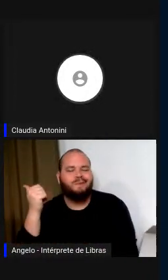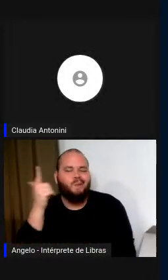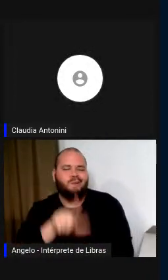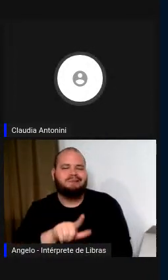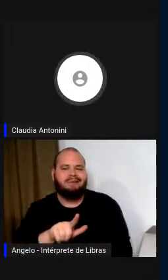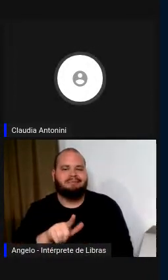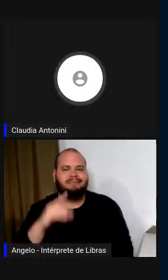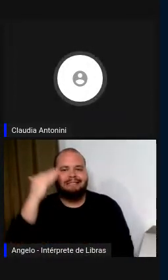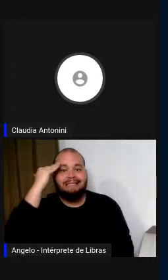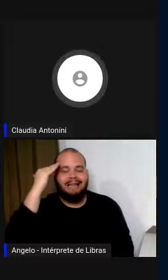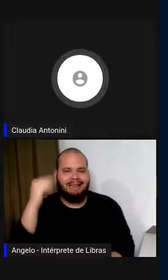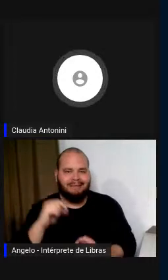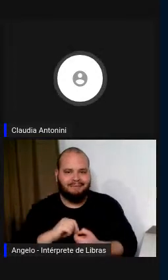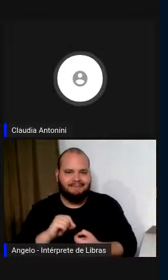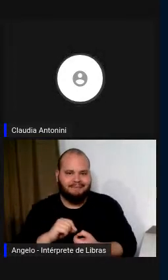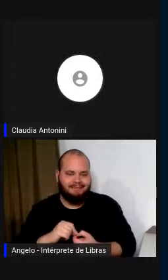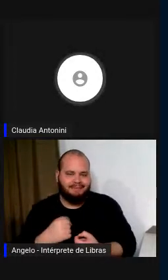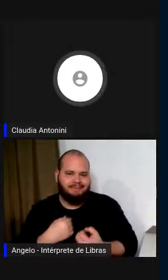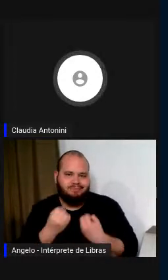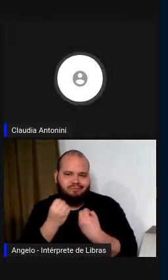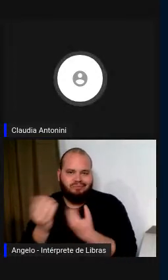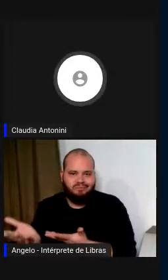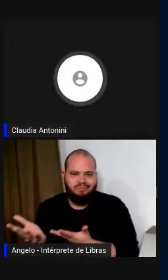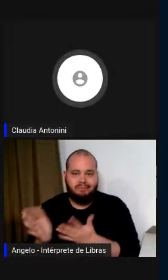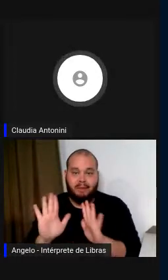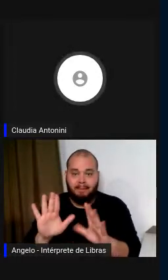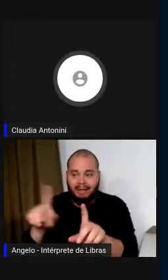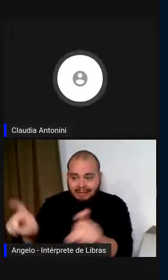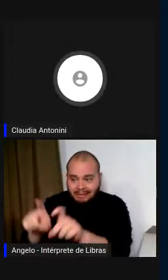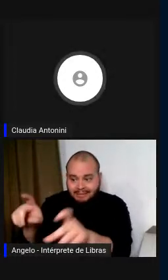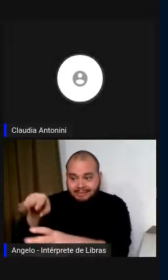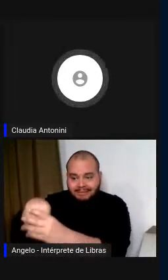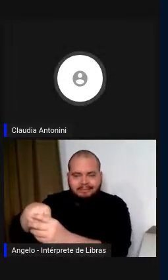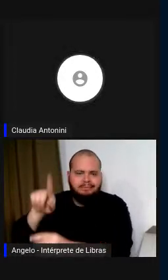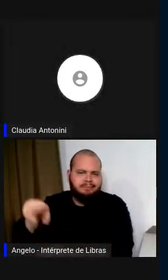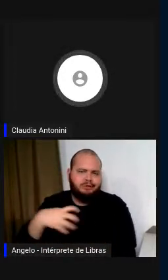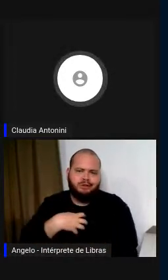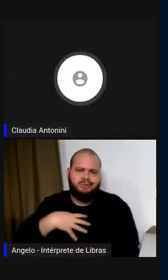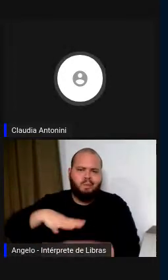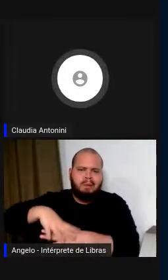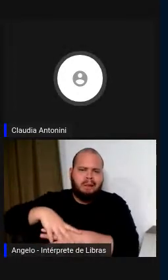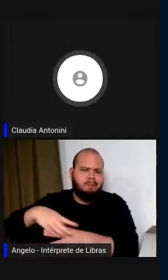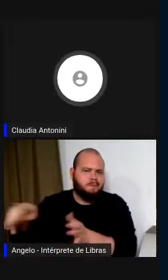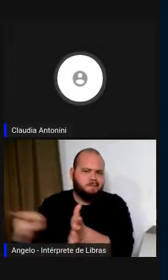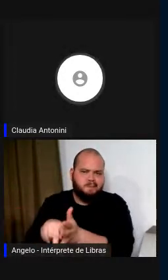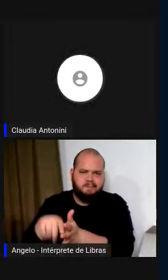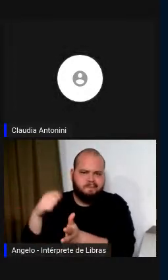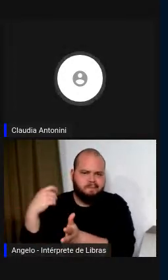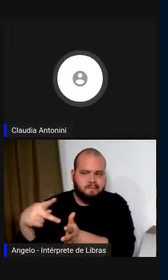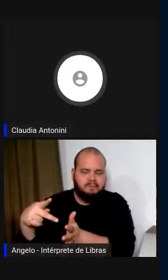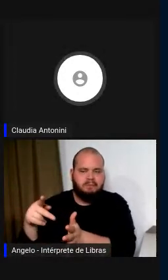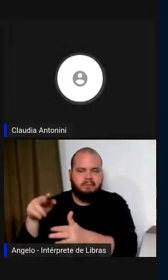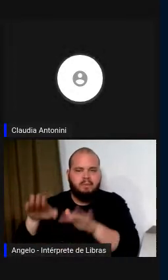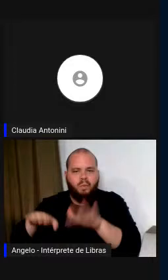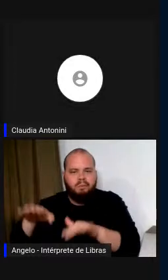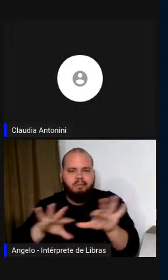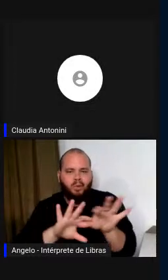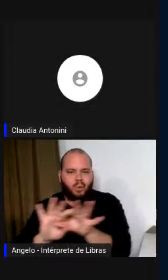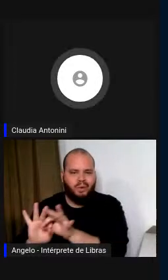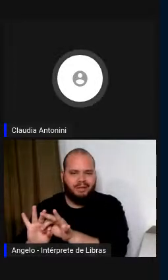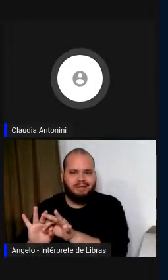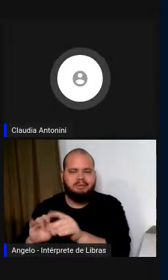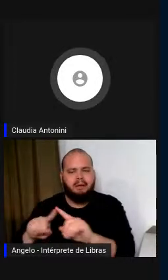isso as máquinas não fazem, fazem de forma muito matemática, baseada no contexto, mas fazem bem,